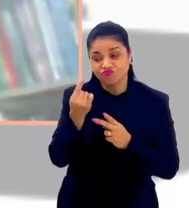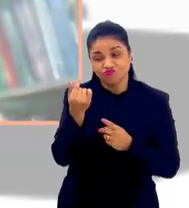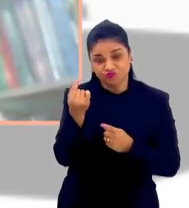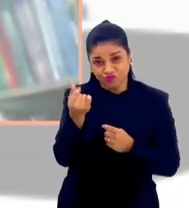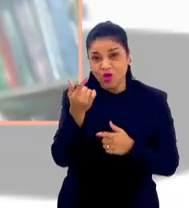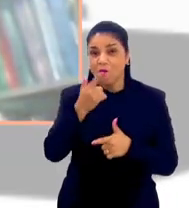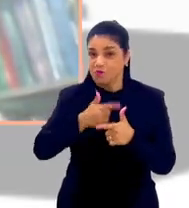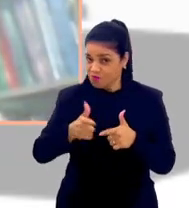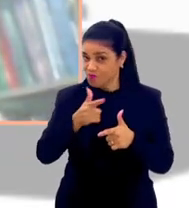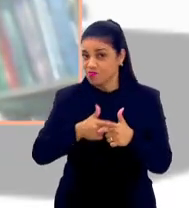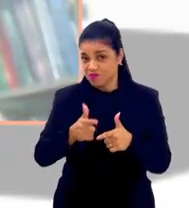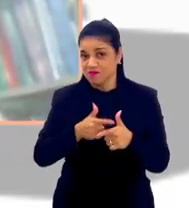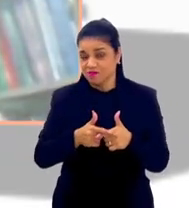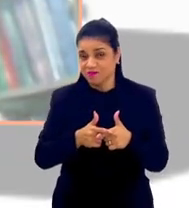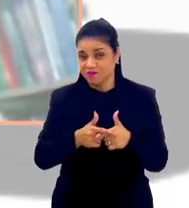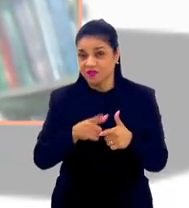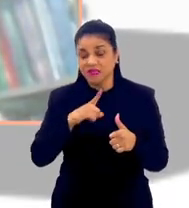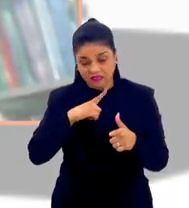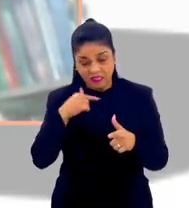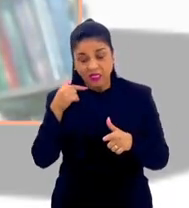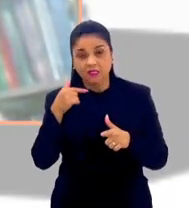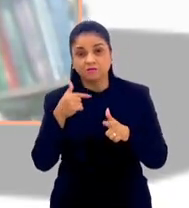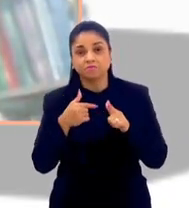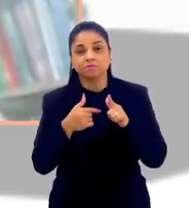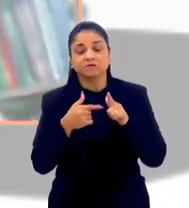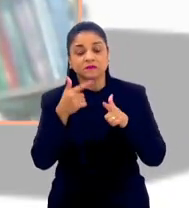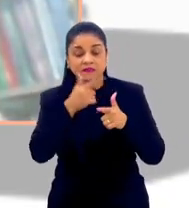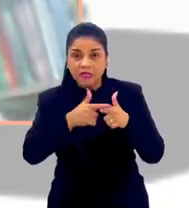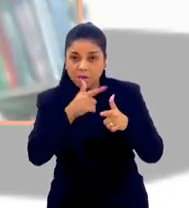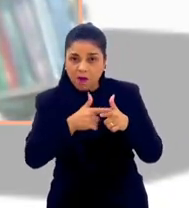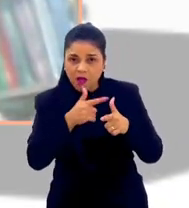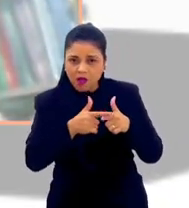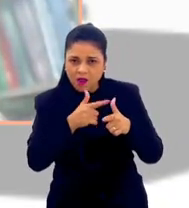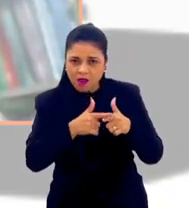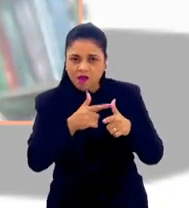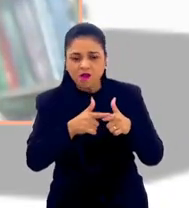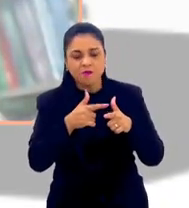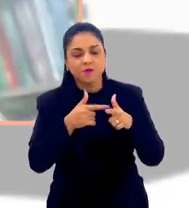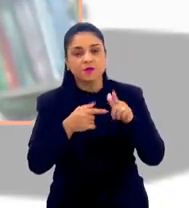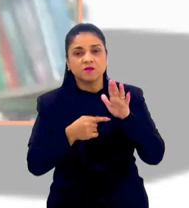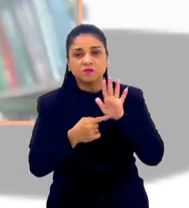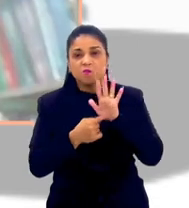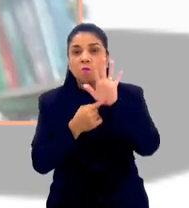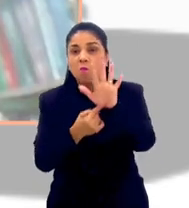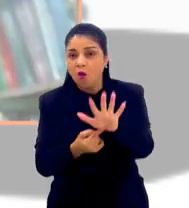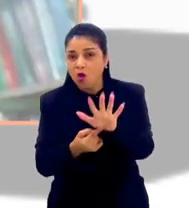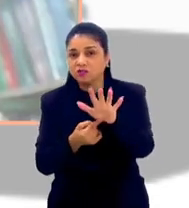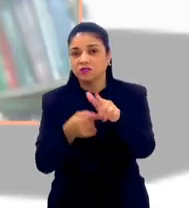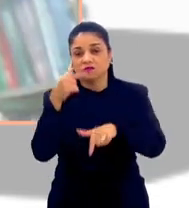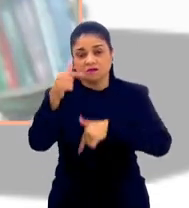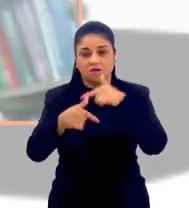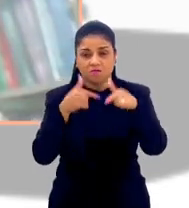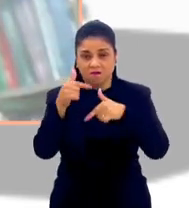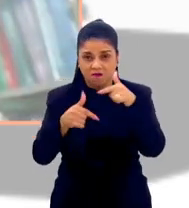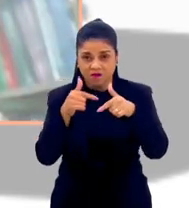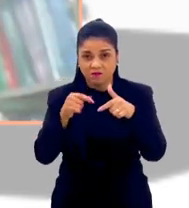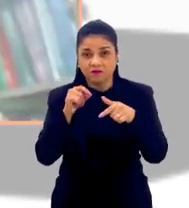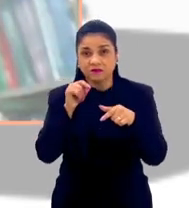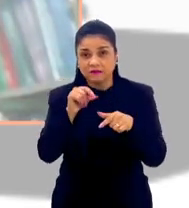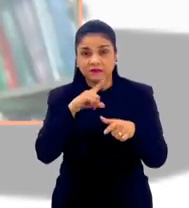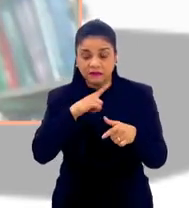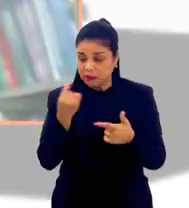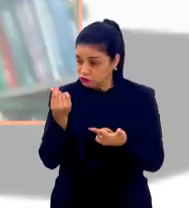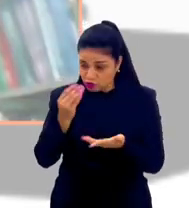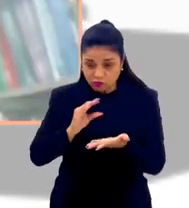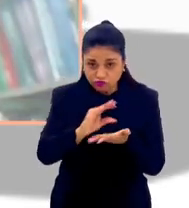problema. Sim. Tem trabalhos que já mostram que você vai tendo dinheiro, mas chega um momento que você pode colocar